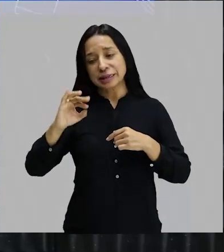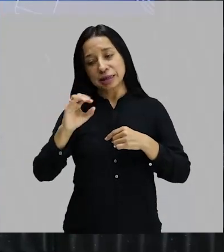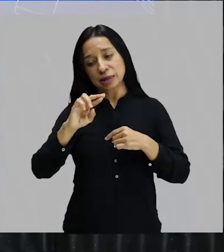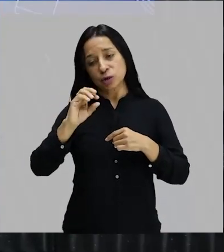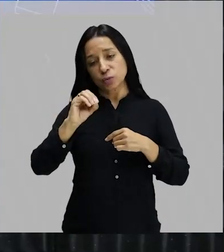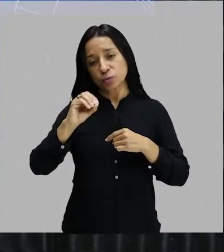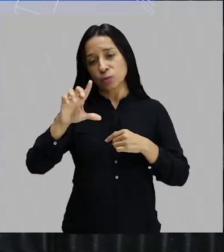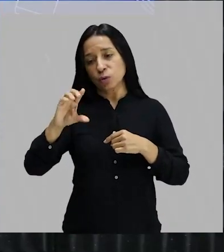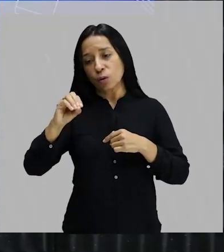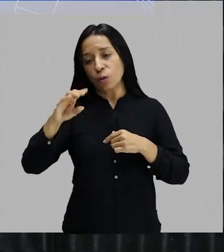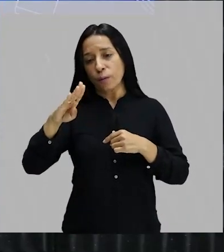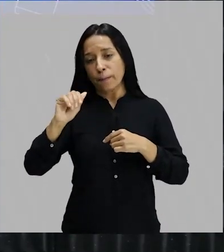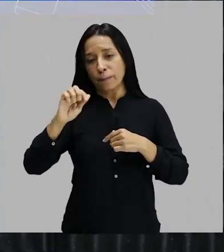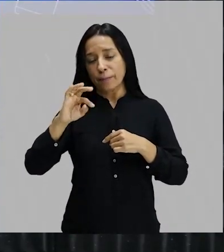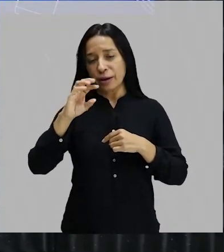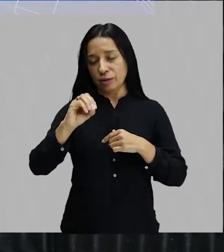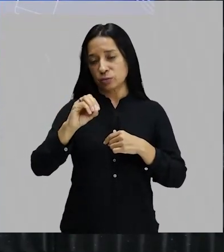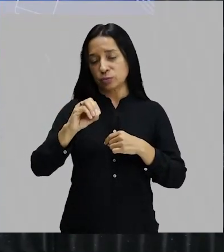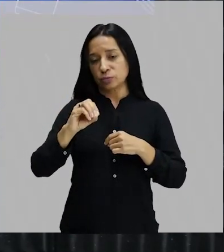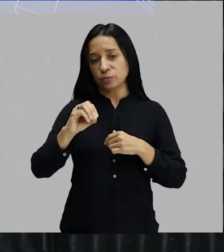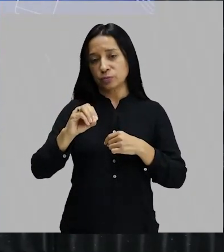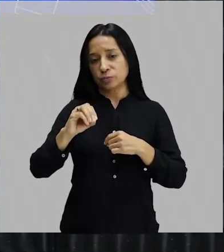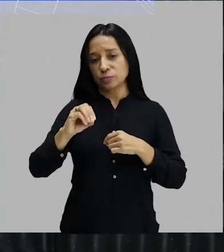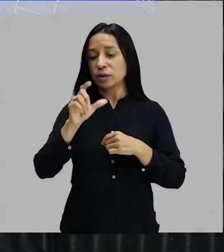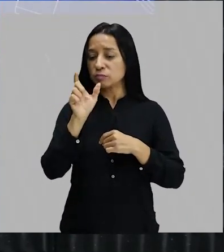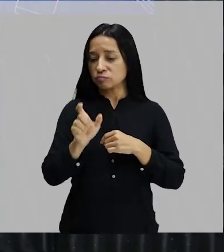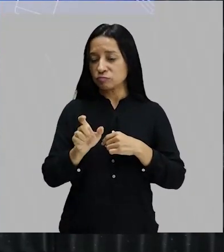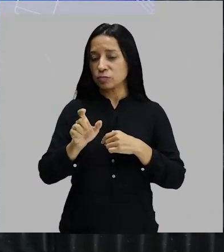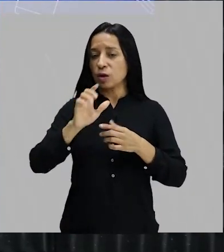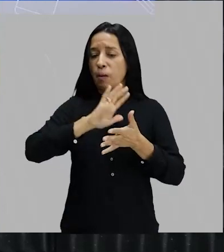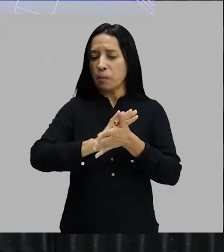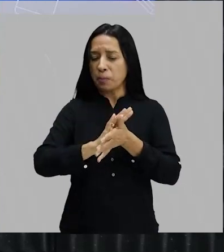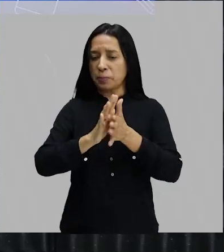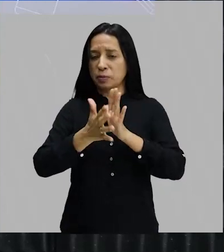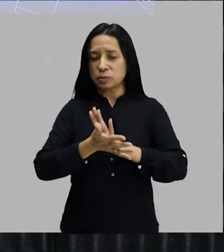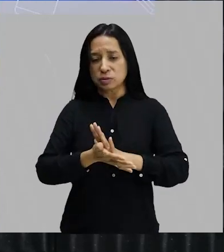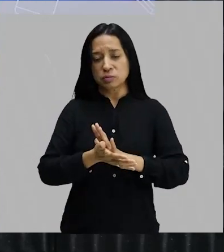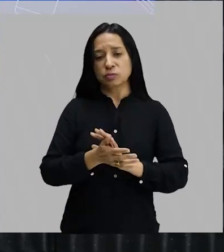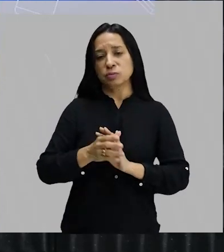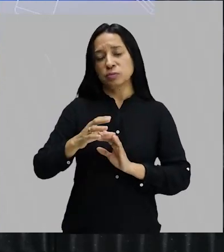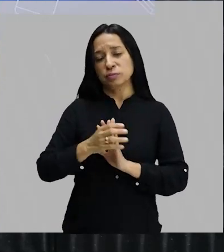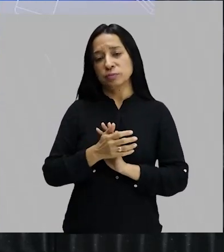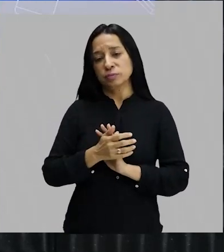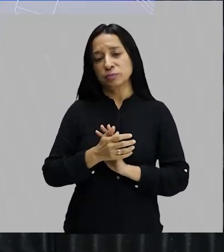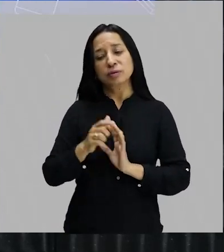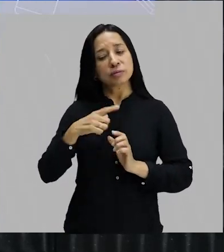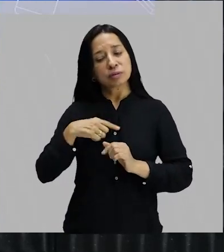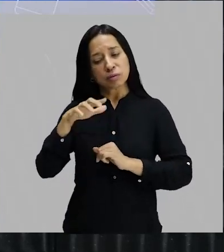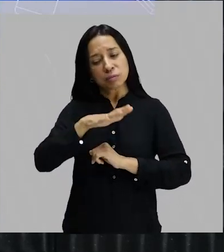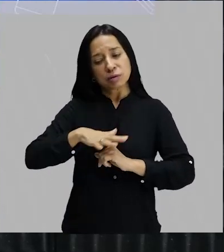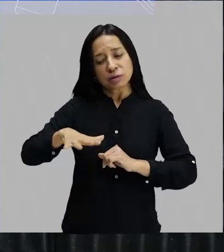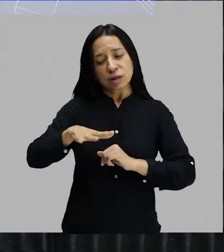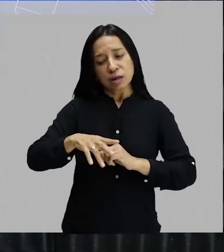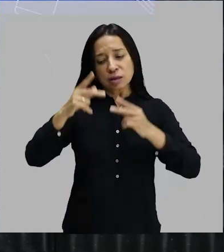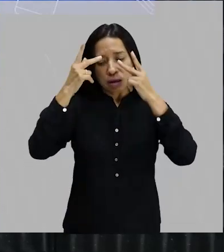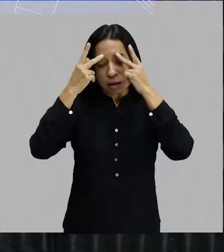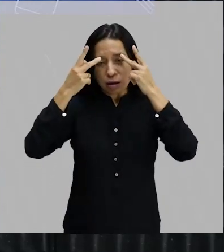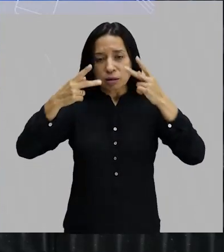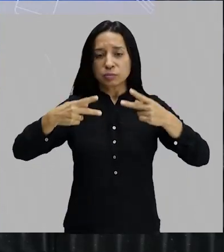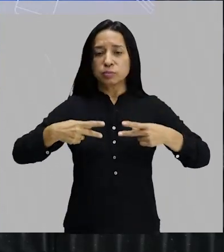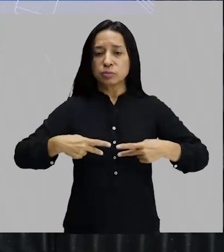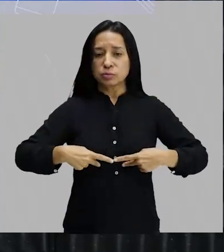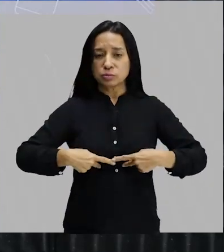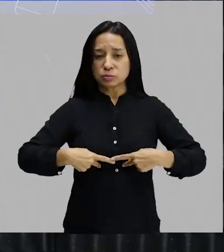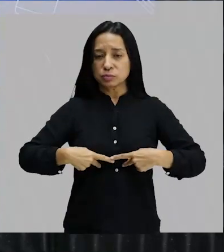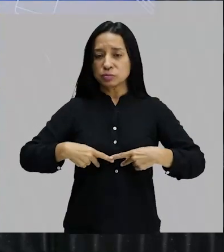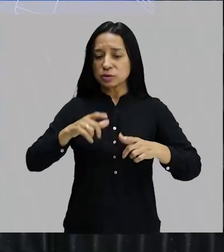posturas antagônicas. Monteiro Lobato era conservador, é óbvio, muita gente vai dizer, há uma série de situações. As posturas da literatura dele